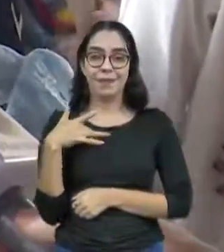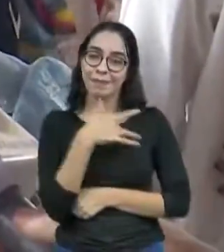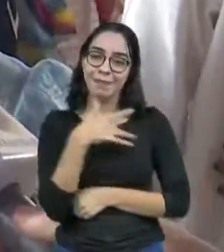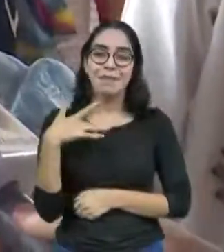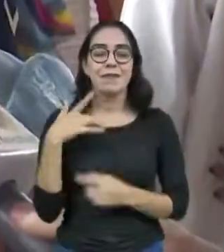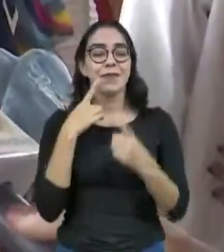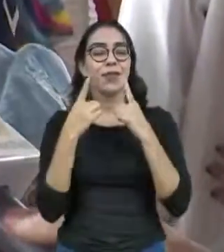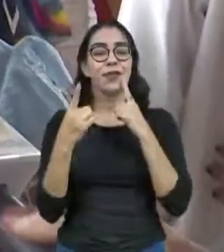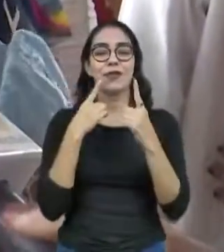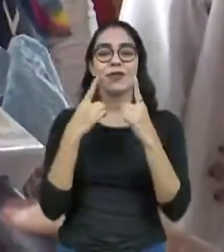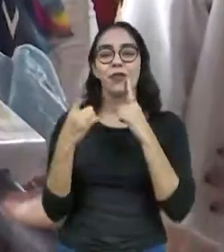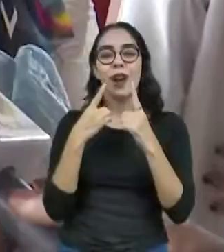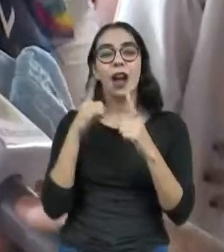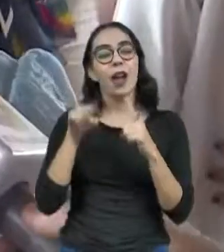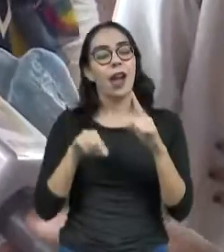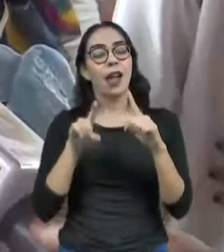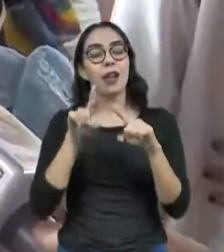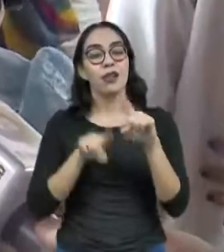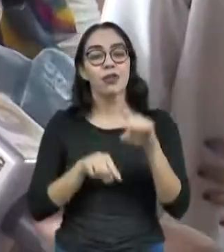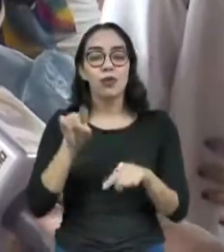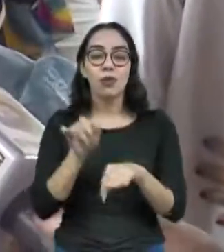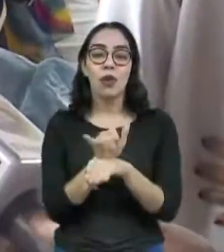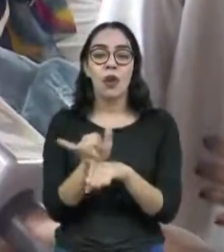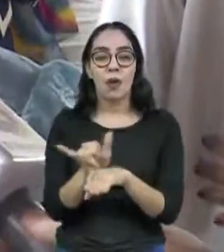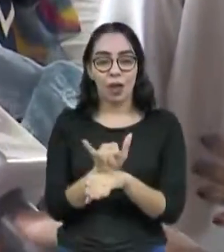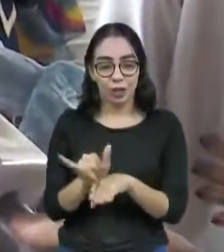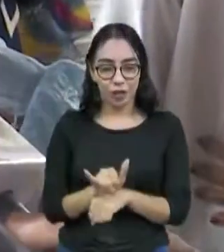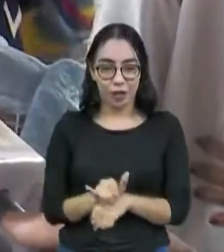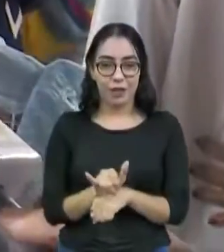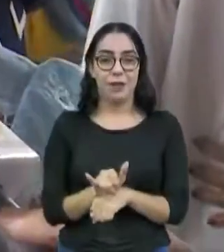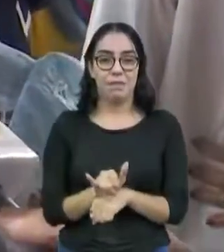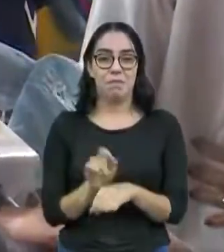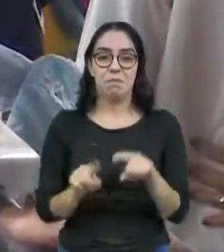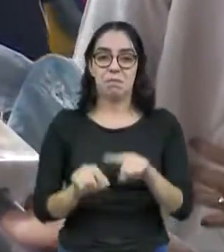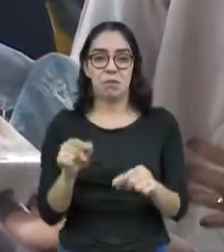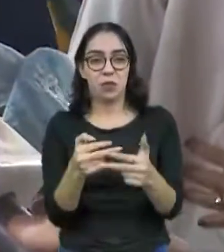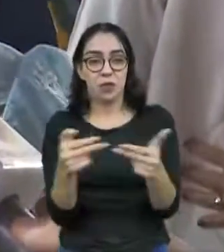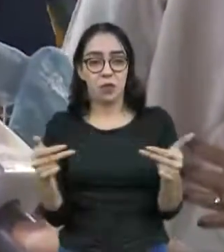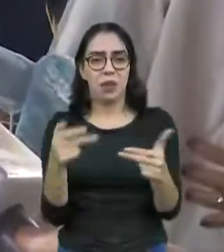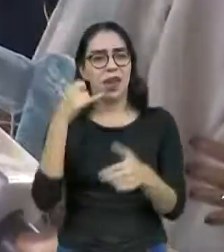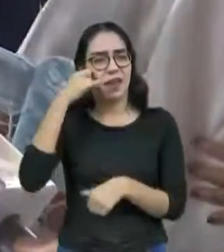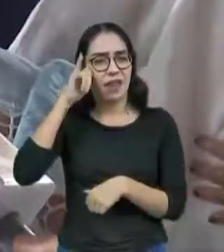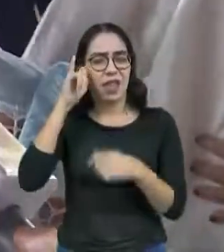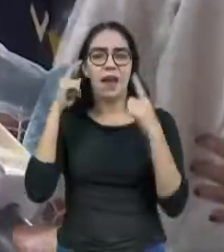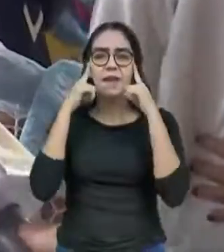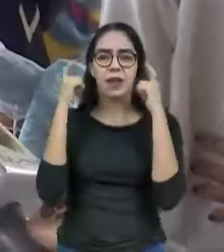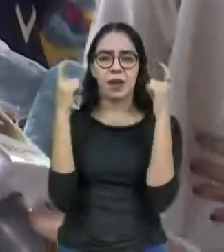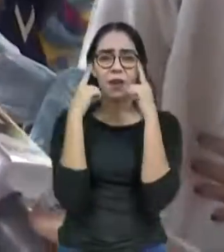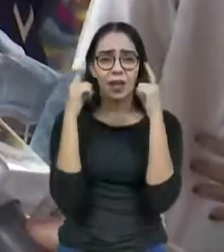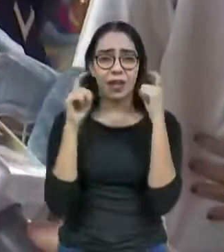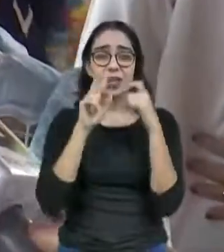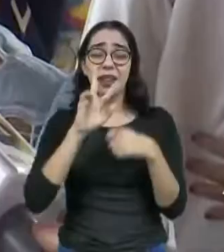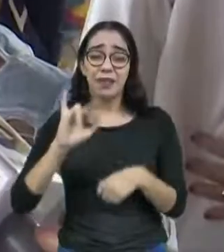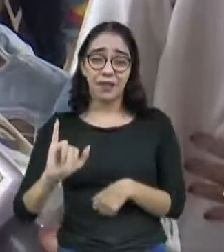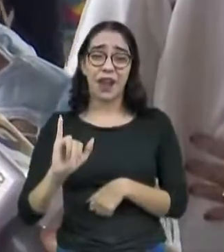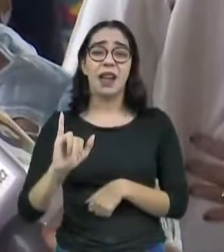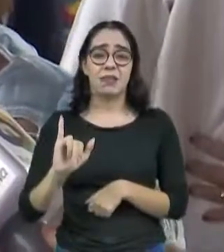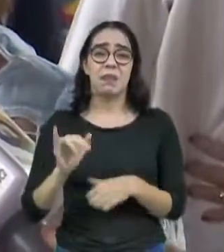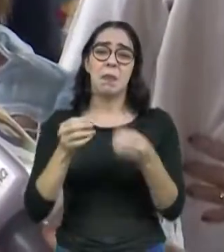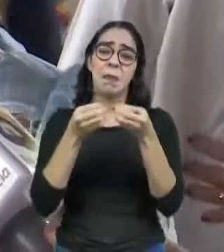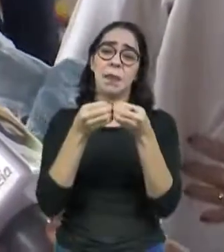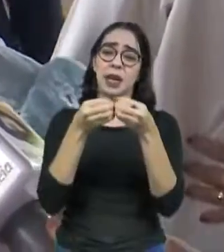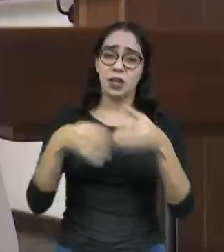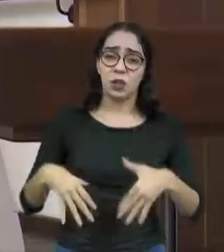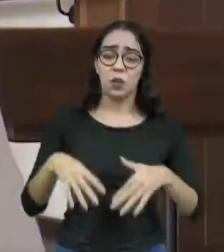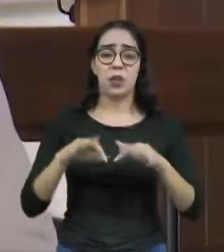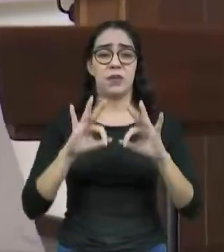diálogo como instrumento e não atitudes de violência que são tão danosas e que fazem tanto mal para as famílias e